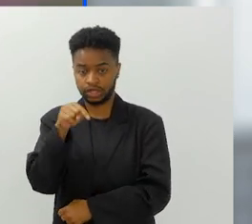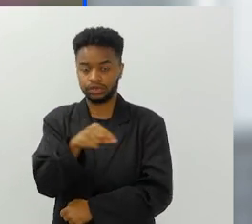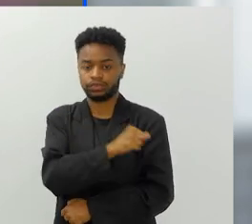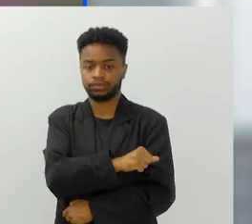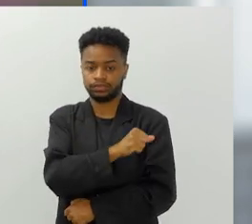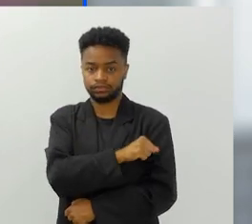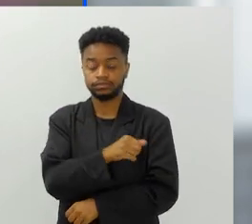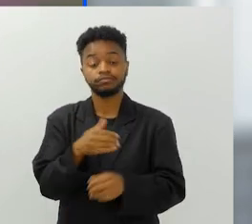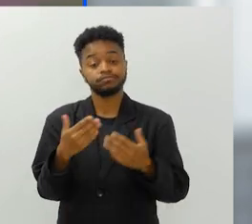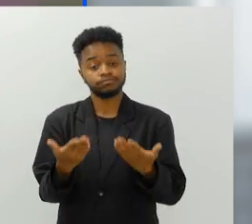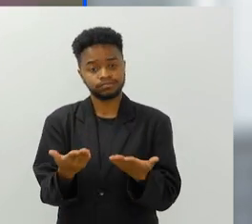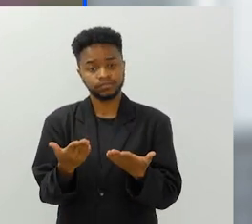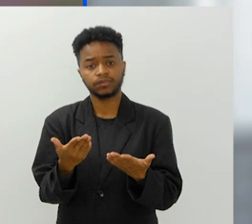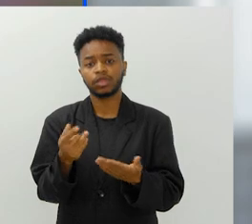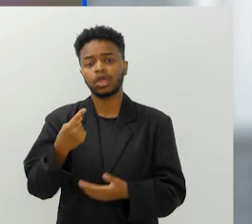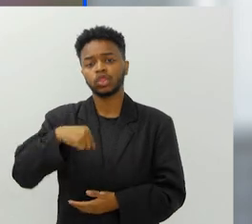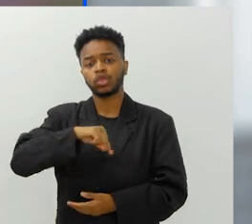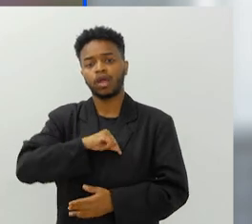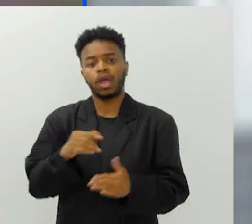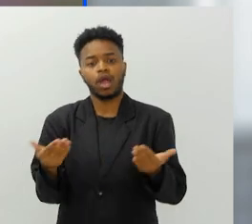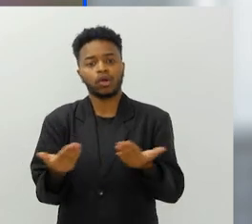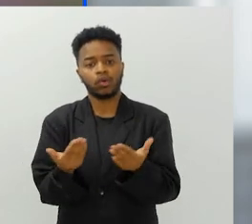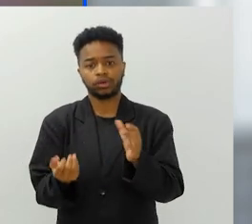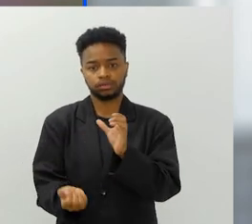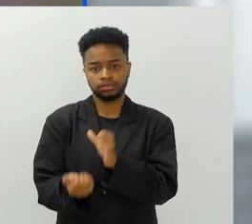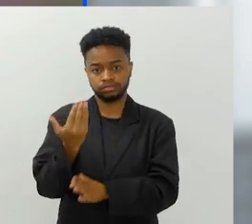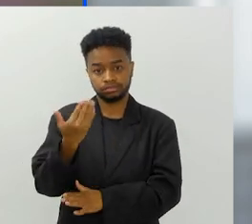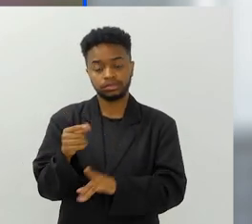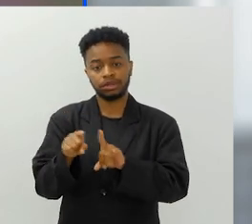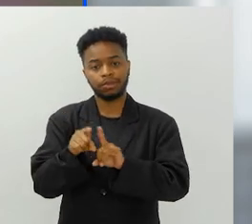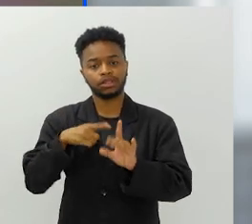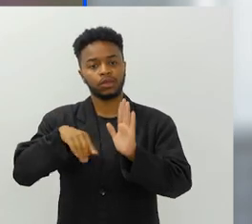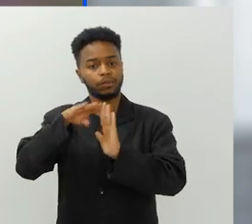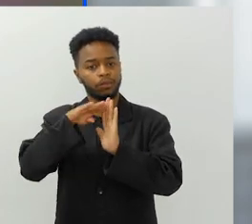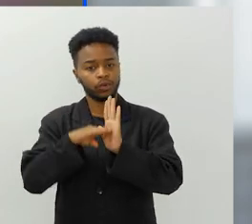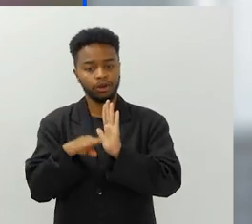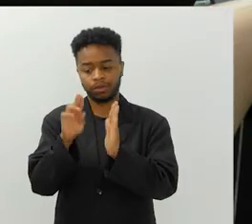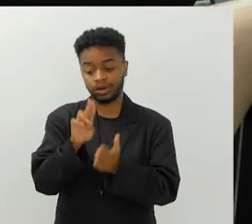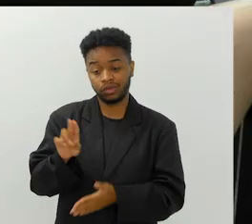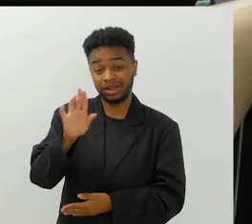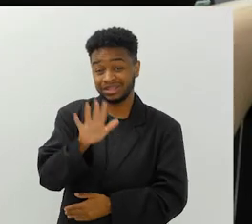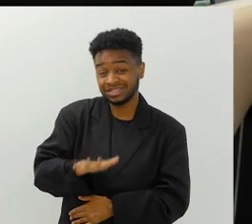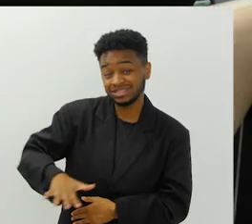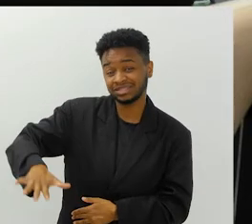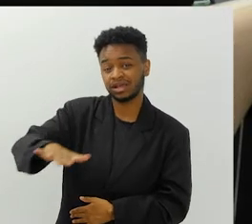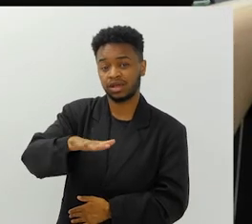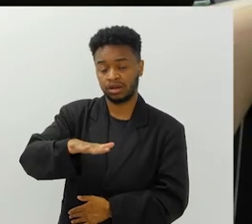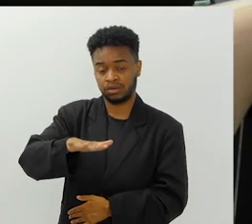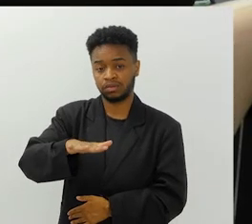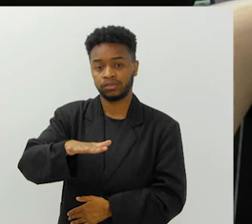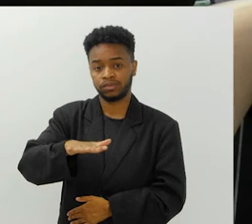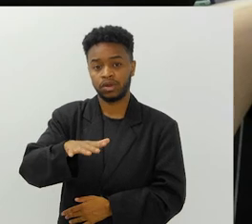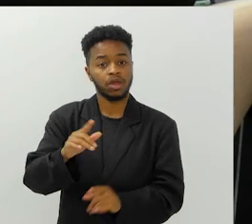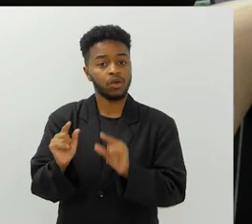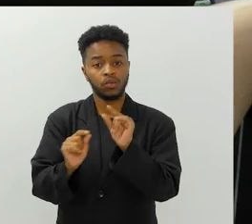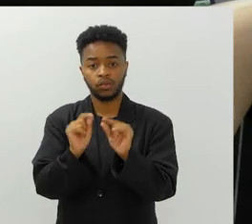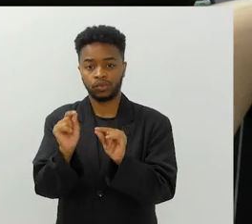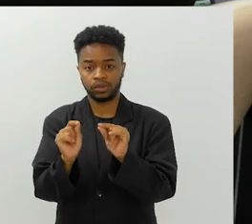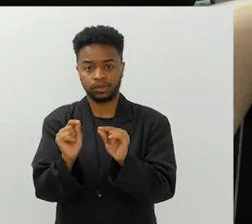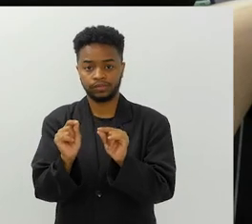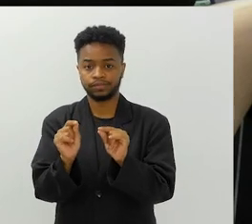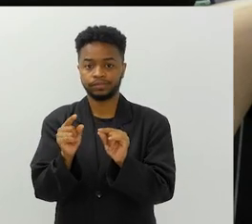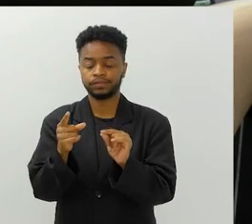especificamente, nós agora estamos implementando, isso é um programa em toda a universidade, que